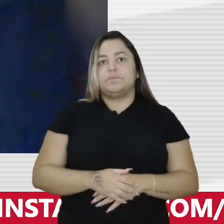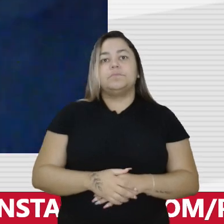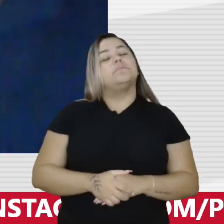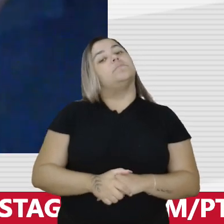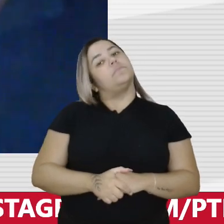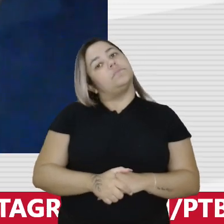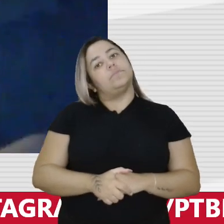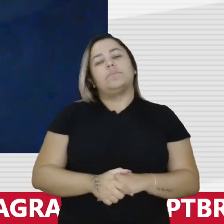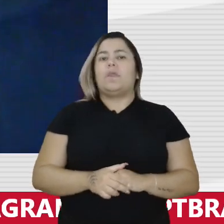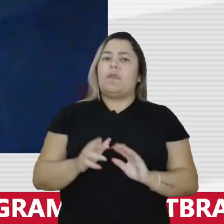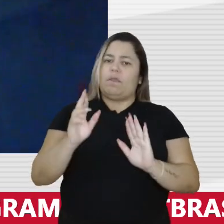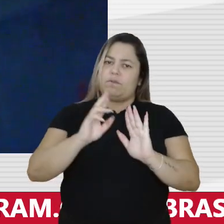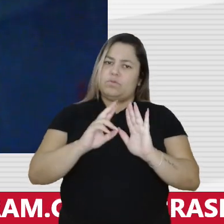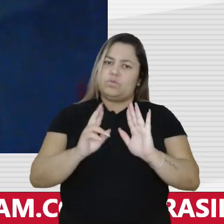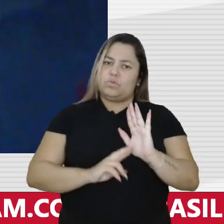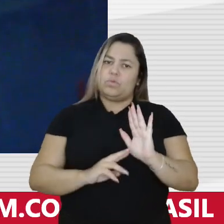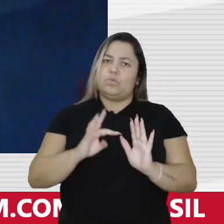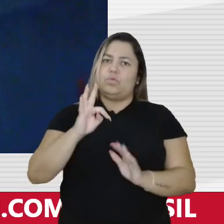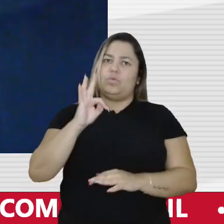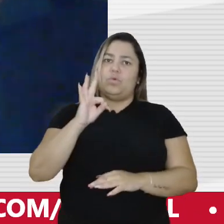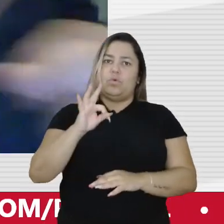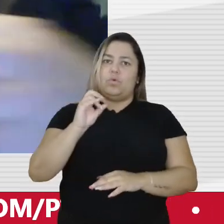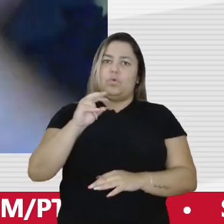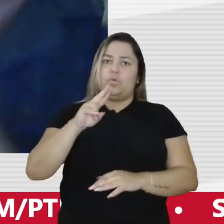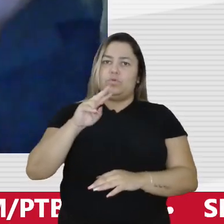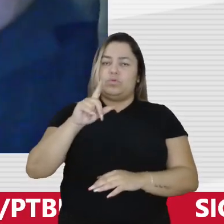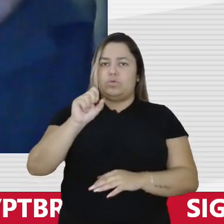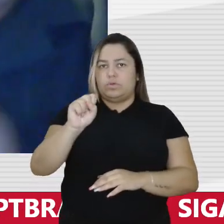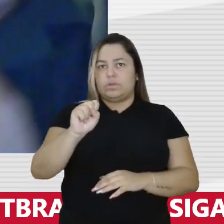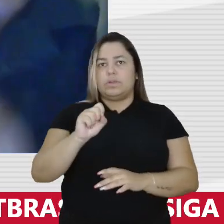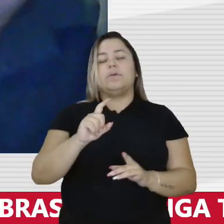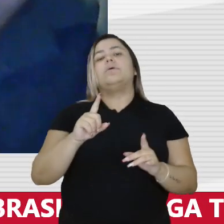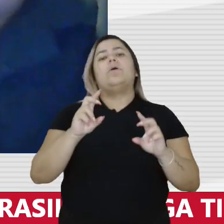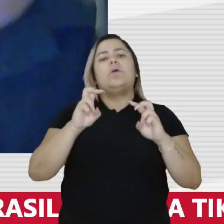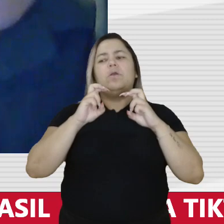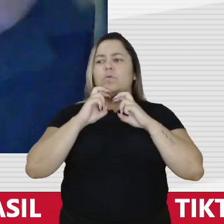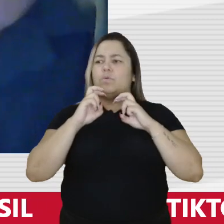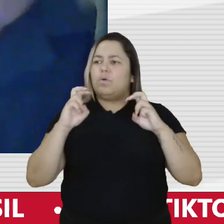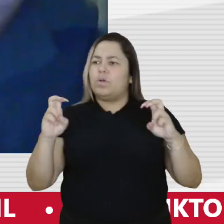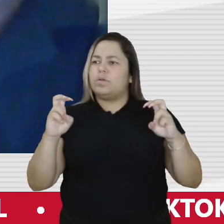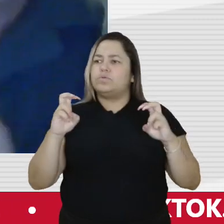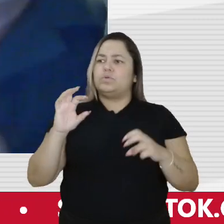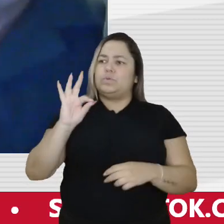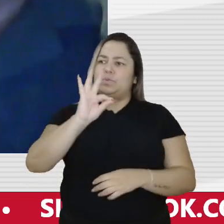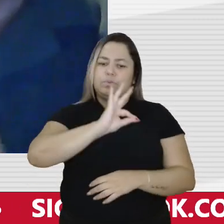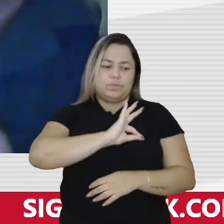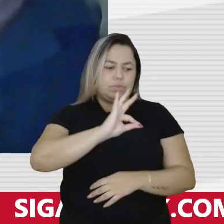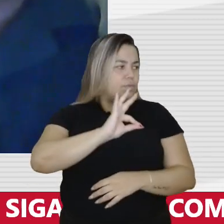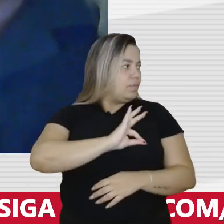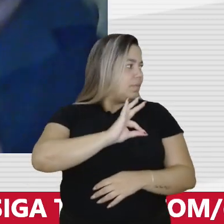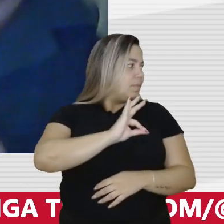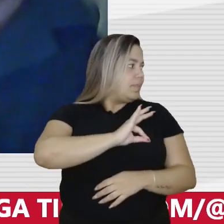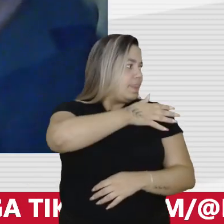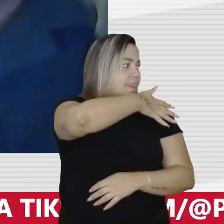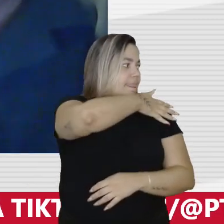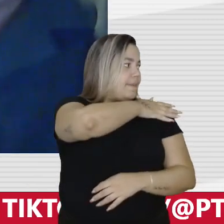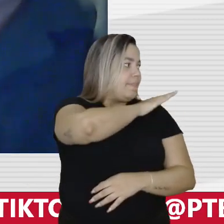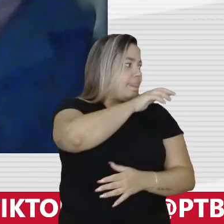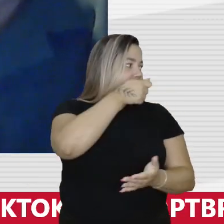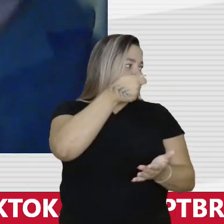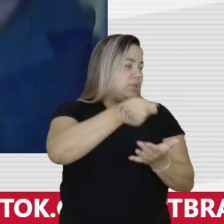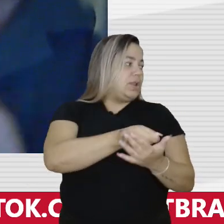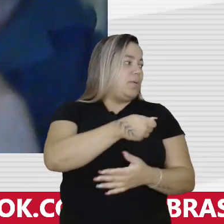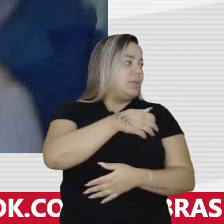relatando torturas então e vozes de militares. Portanto, se os militares estão